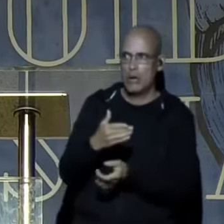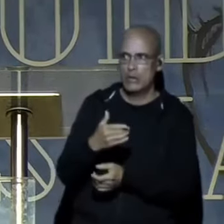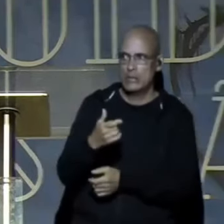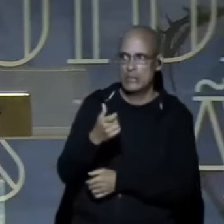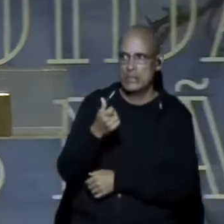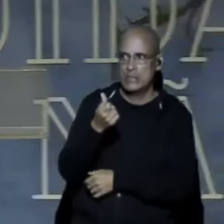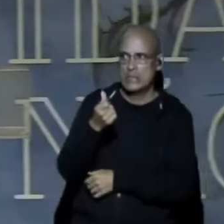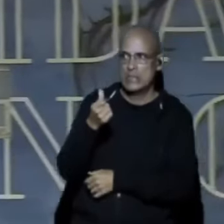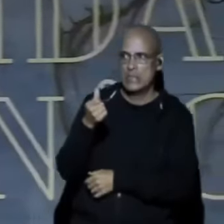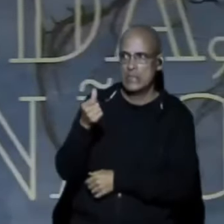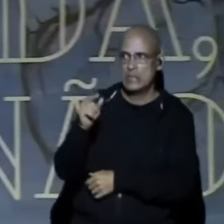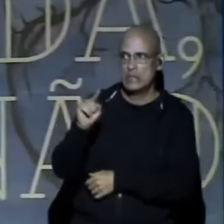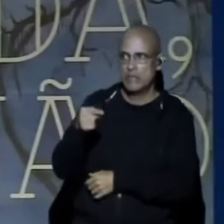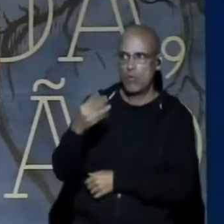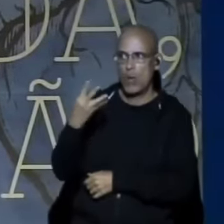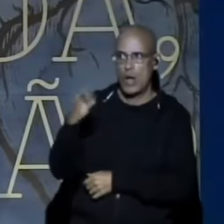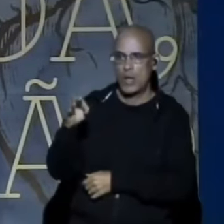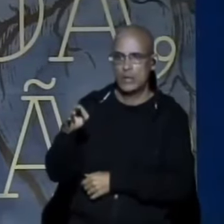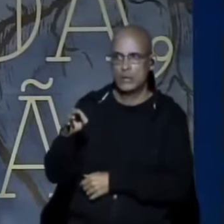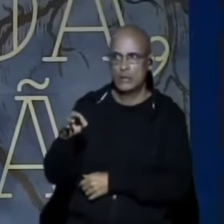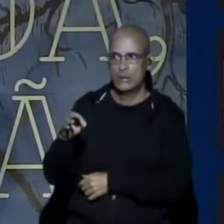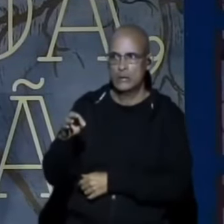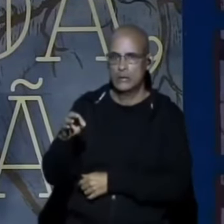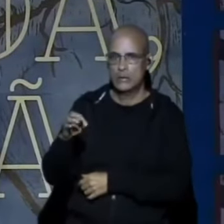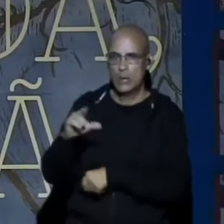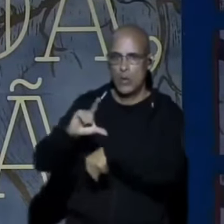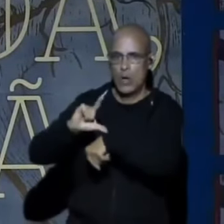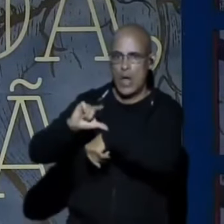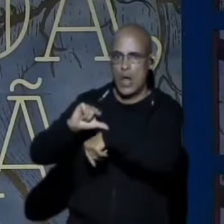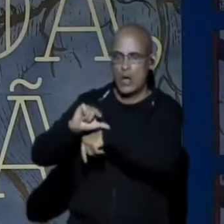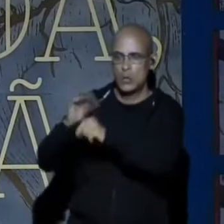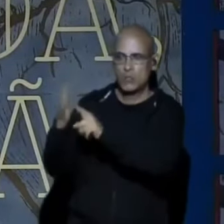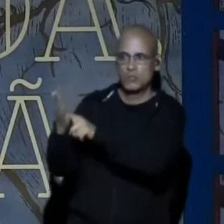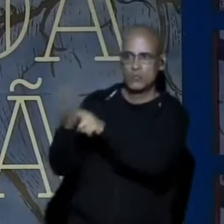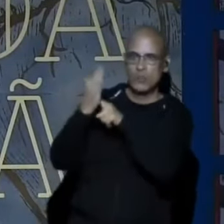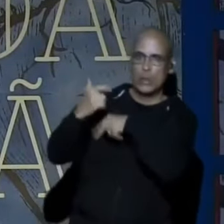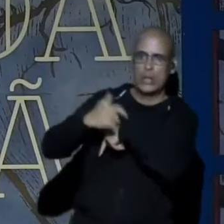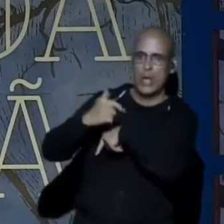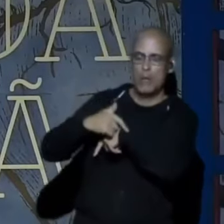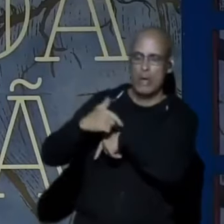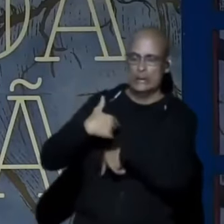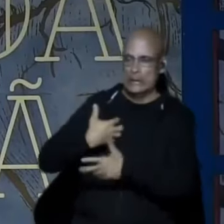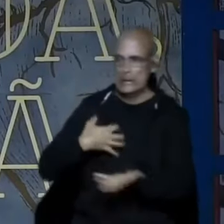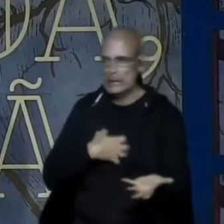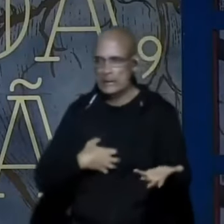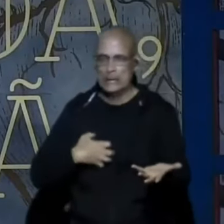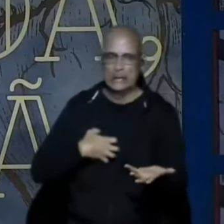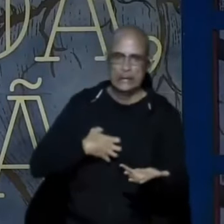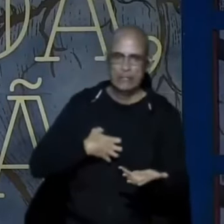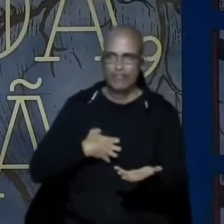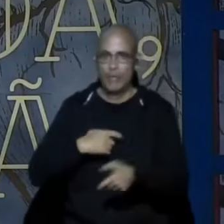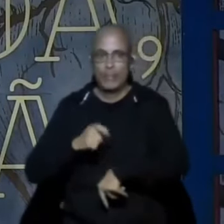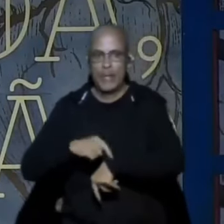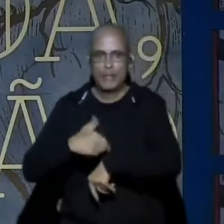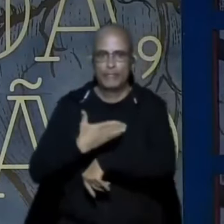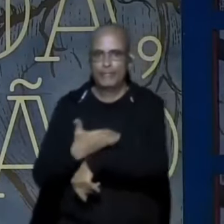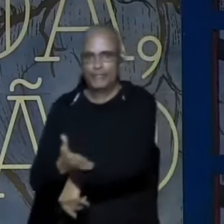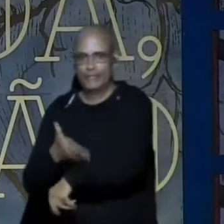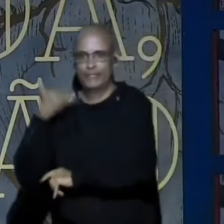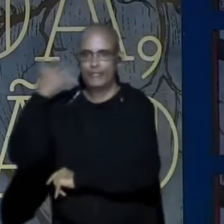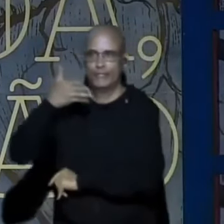agora Relógio enorme Assustador, pastor Não sei o que faço, acho que eu vou sair correndo